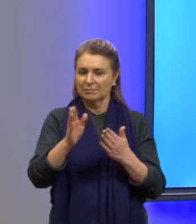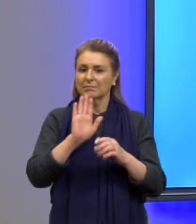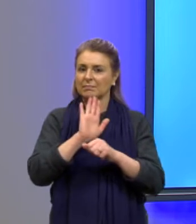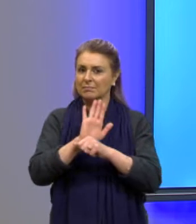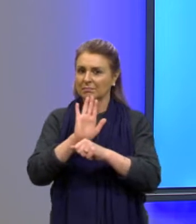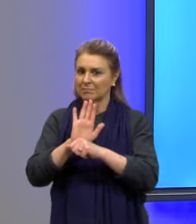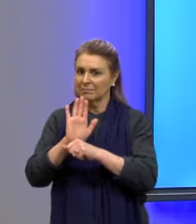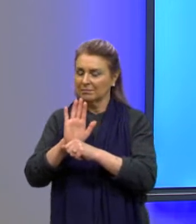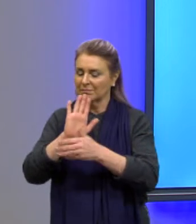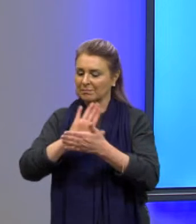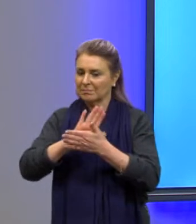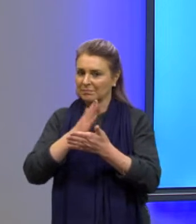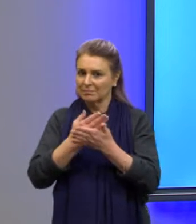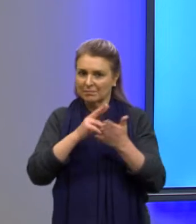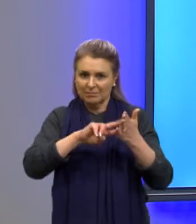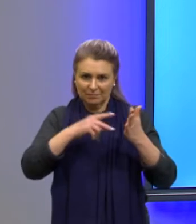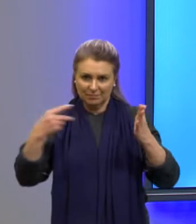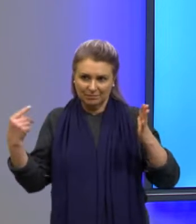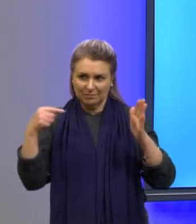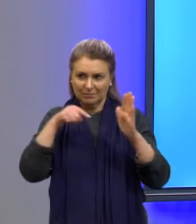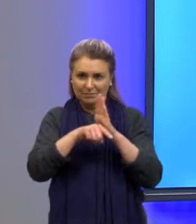a interpretar essas questões.